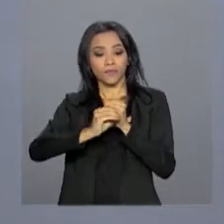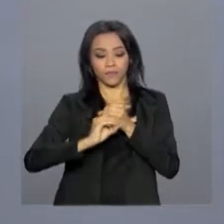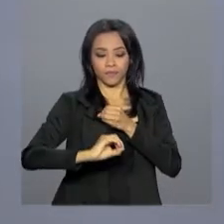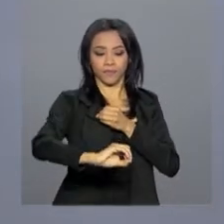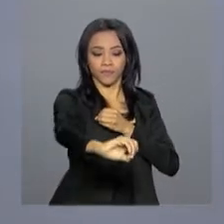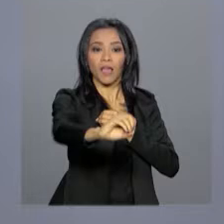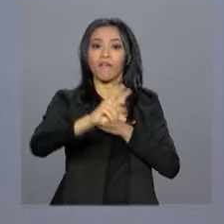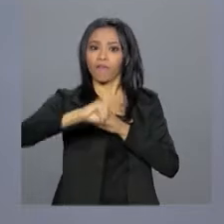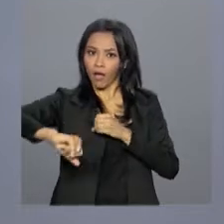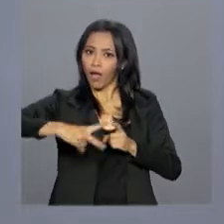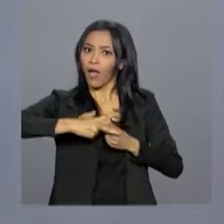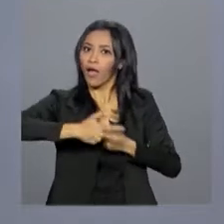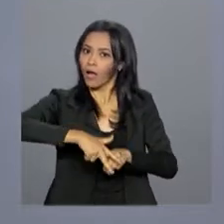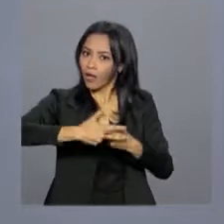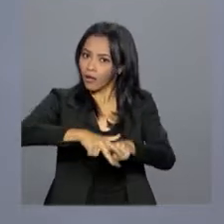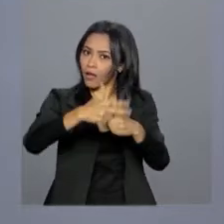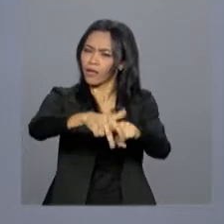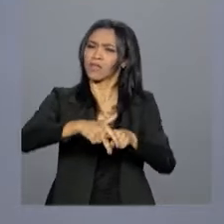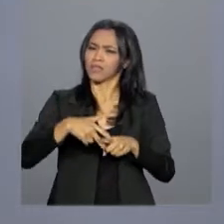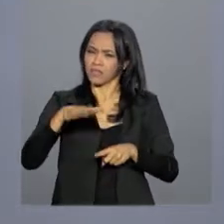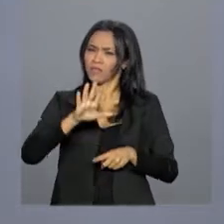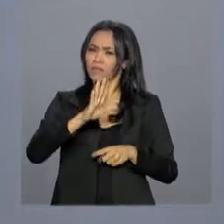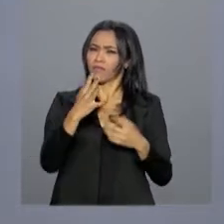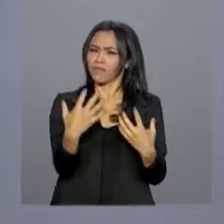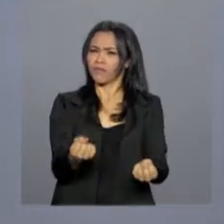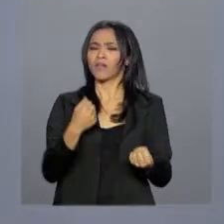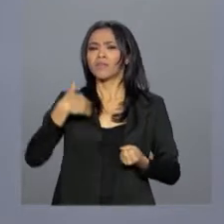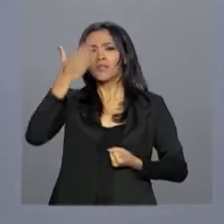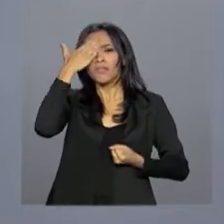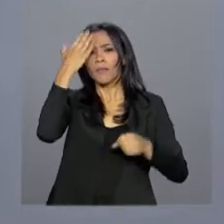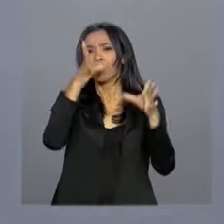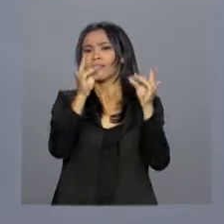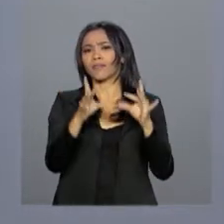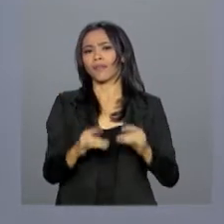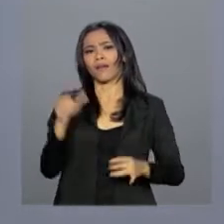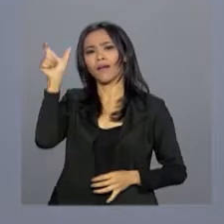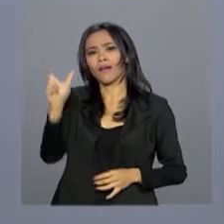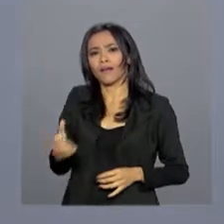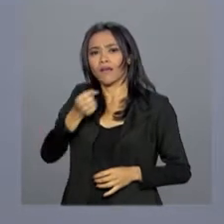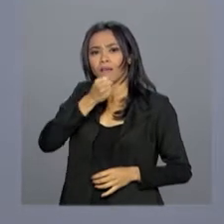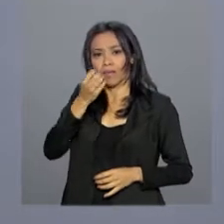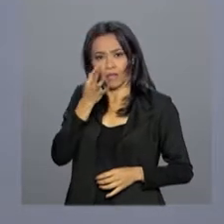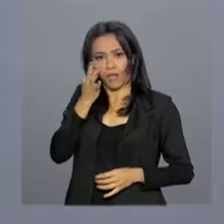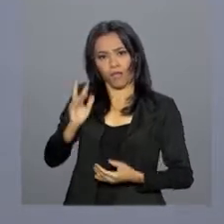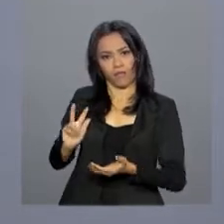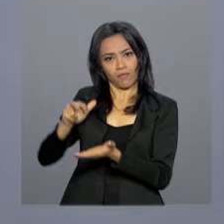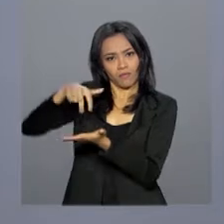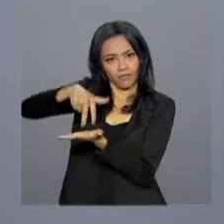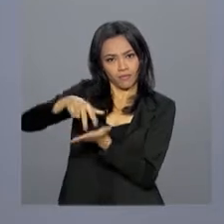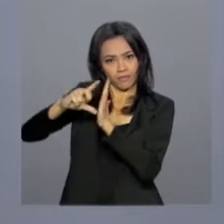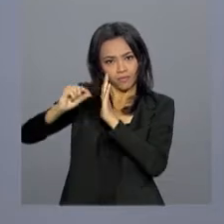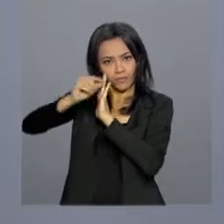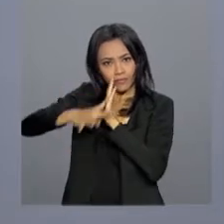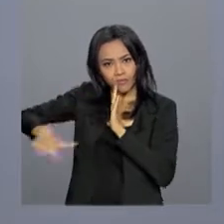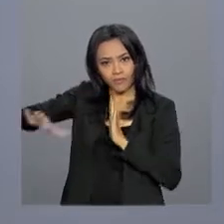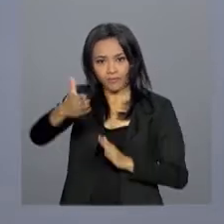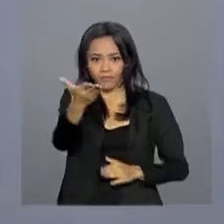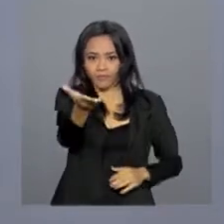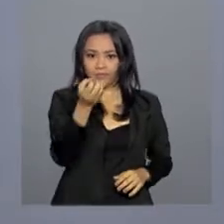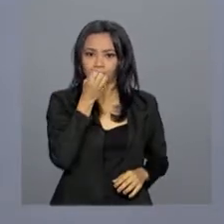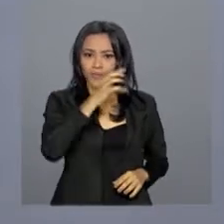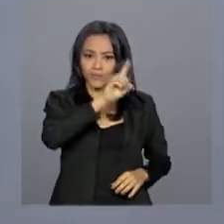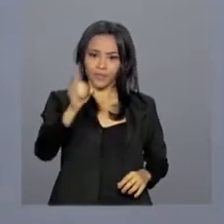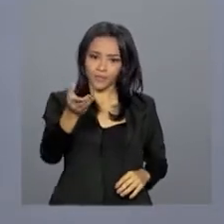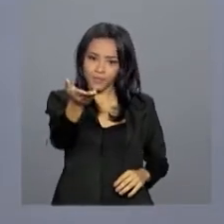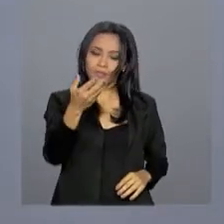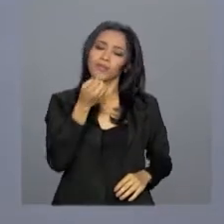vai ser modernizado. Vamos saber os detalhes, então, ao vivo com o repórter Ney Pereira. Ele está no Palácio do Planalto. Oi, Ney, bom dia para você. Bom